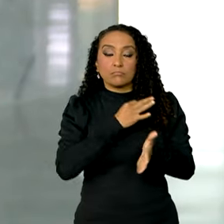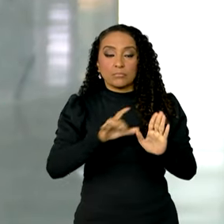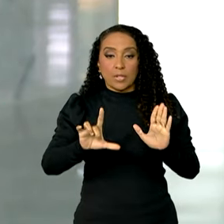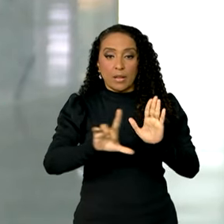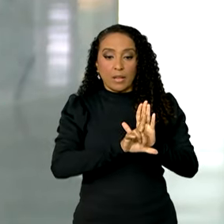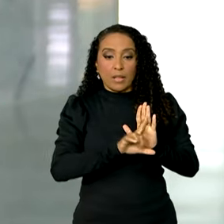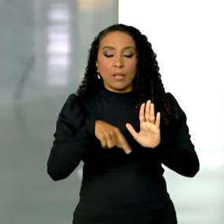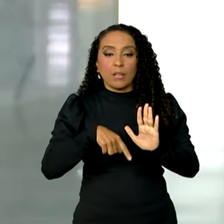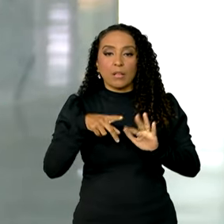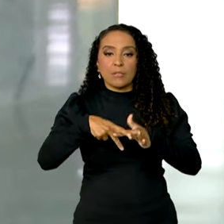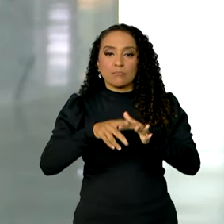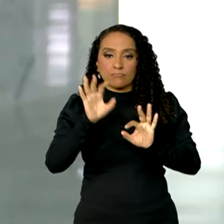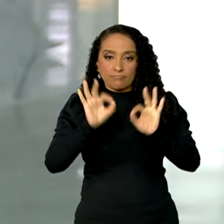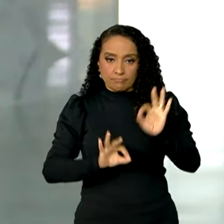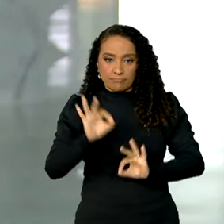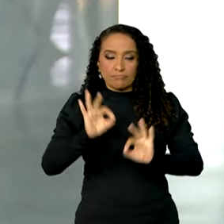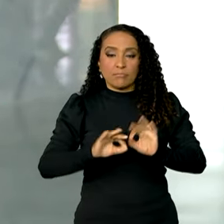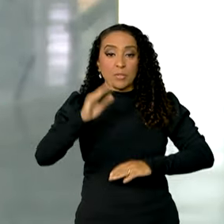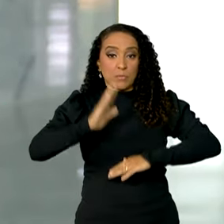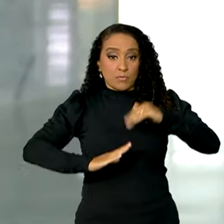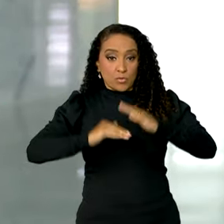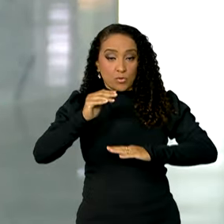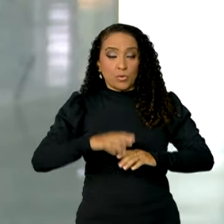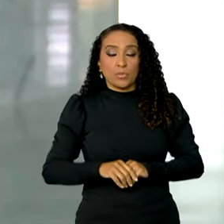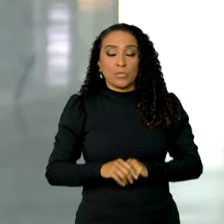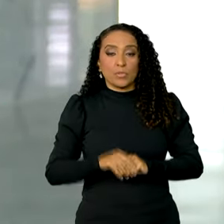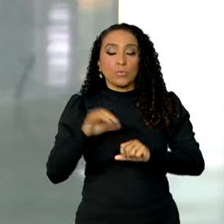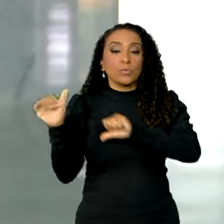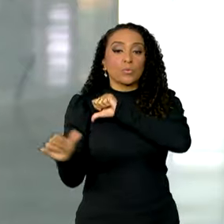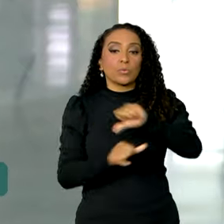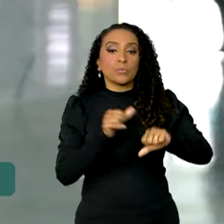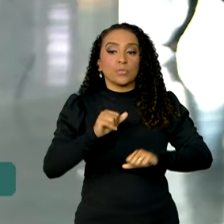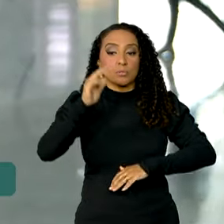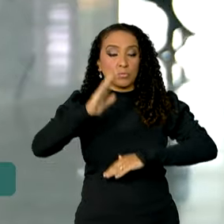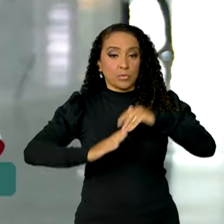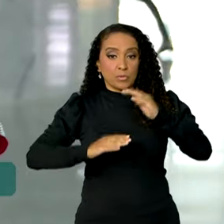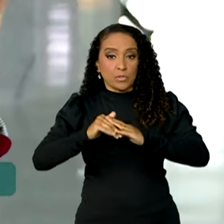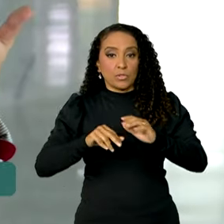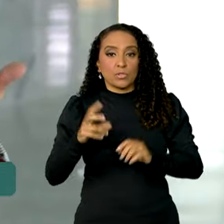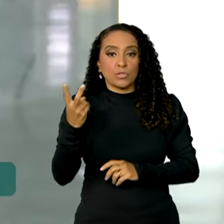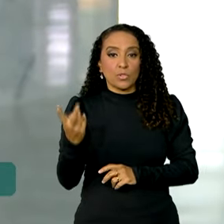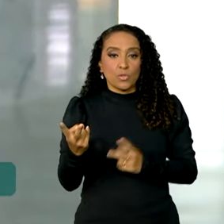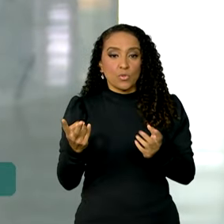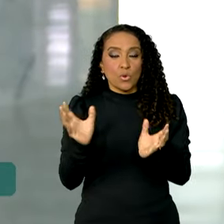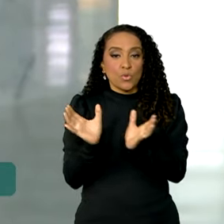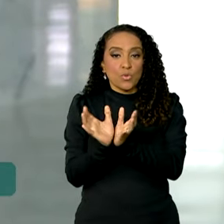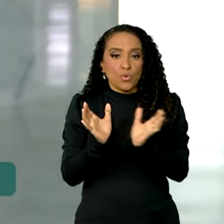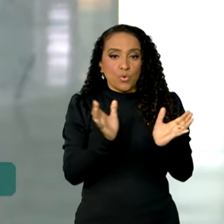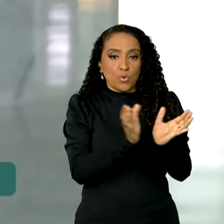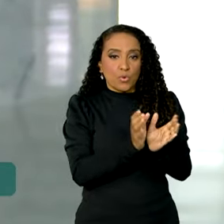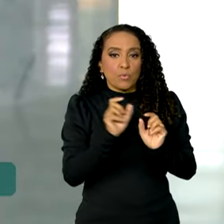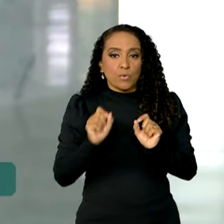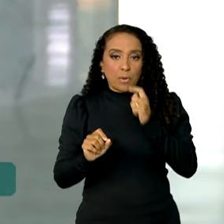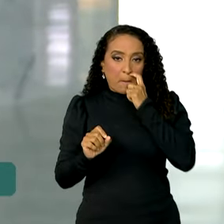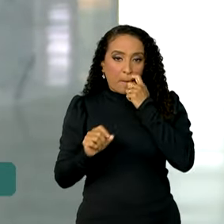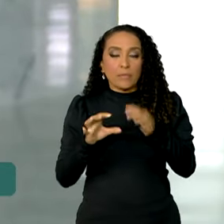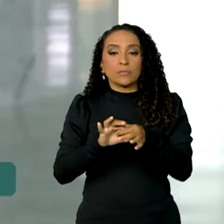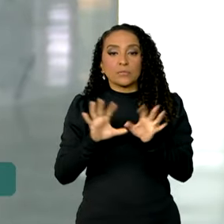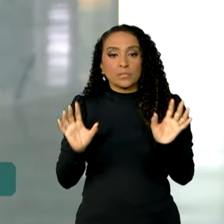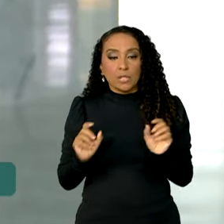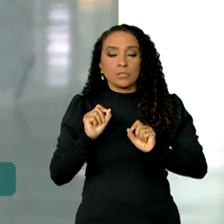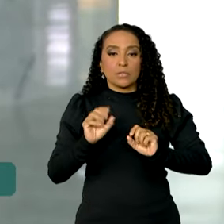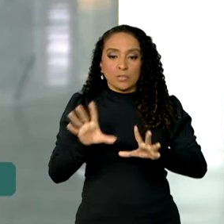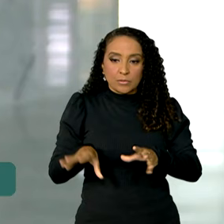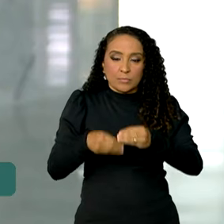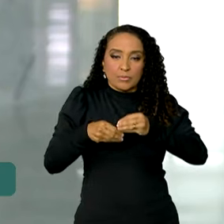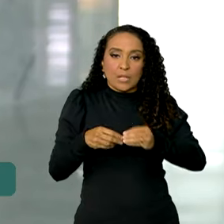lei que regulamenta as profissões. Com a mudança, os profissionais das duas categorias foram autorizados a